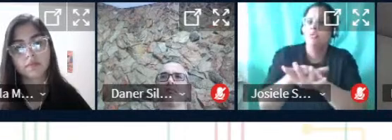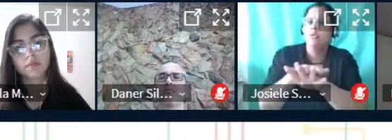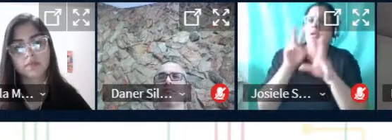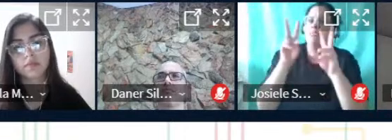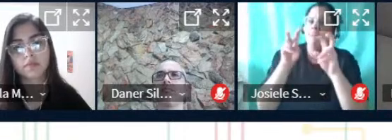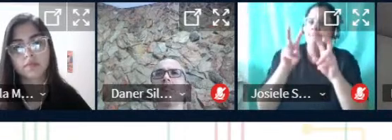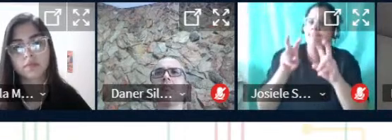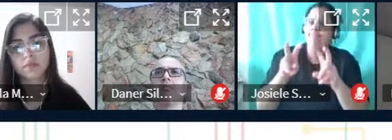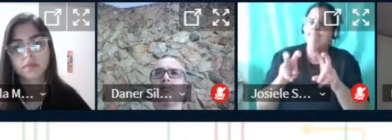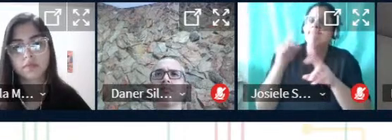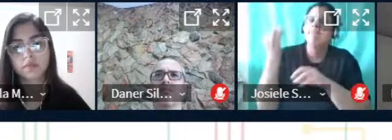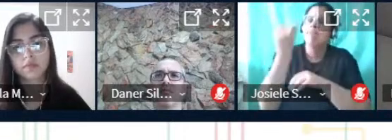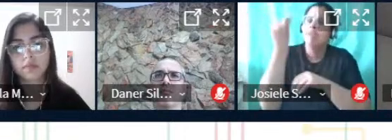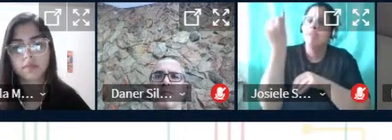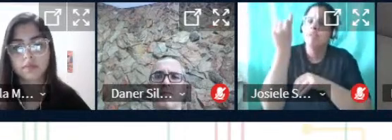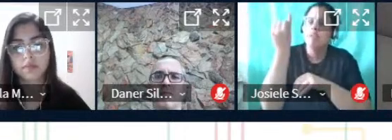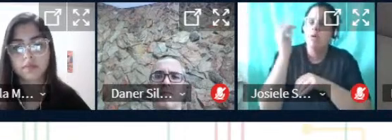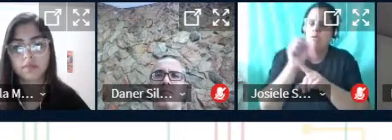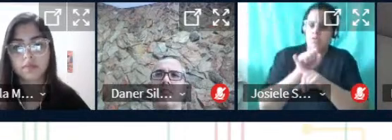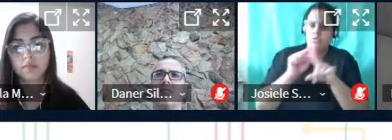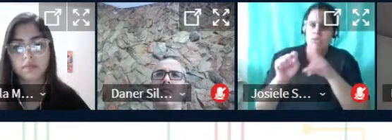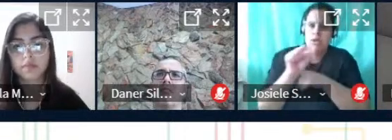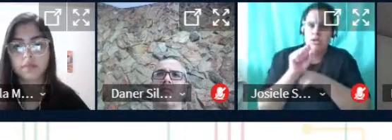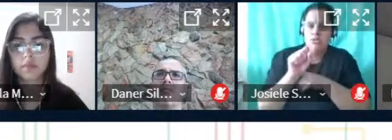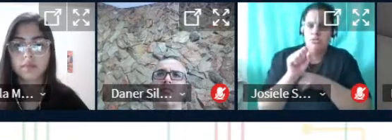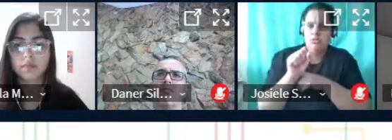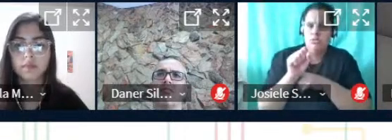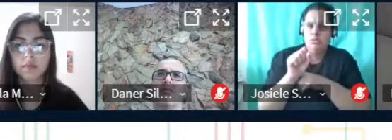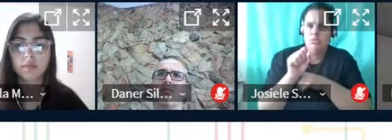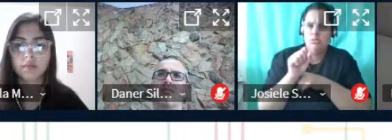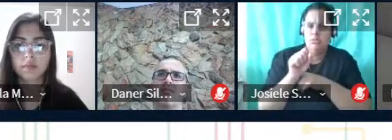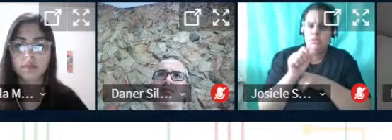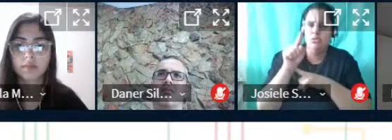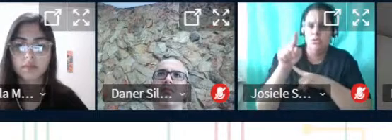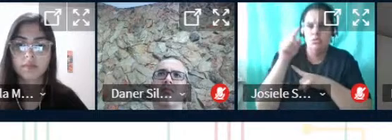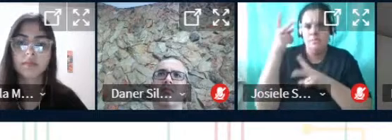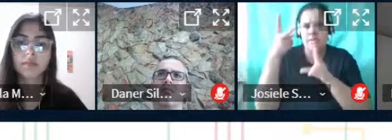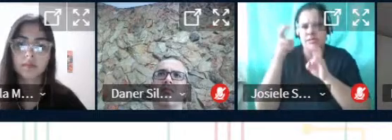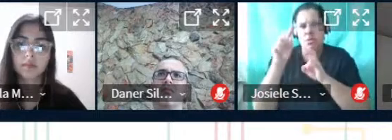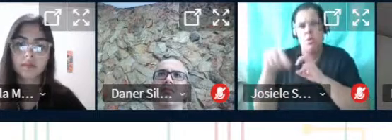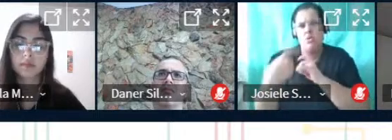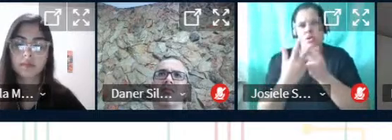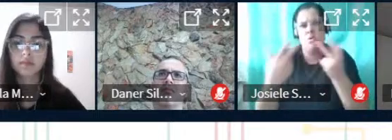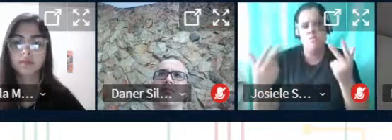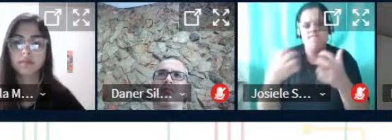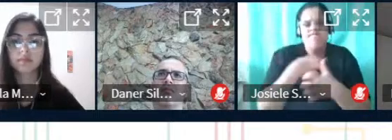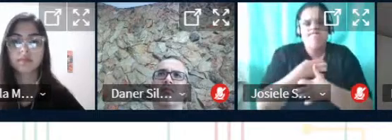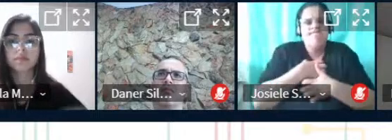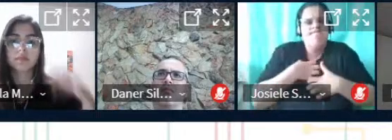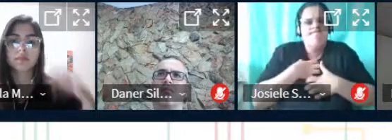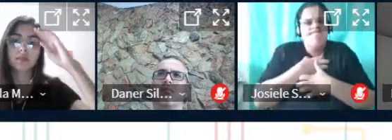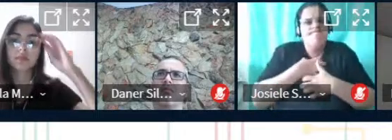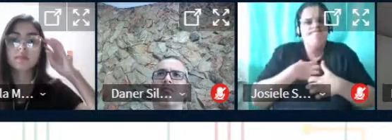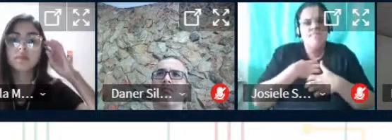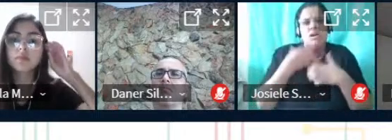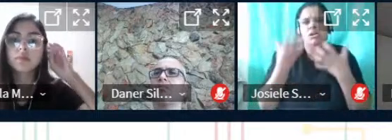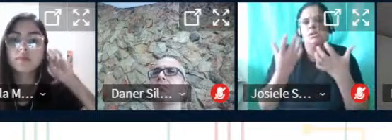bastante importantes na nossa sociedade te trouxe alguma outra visão alguma outra coisa mexeu contigo Camila